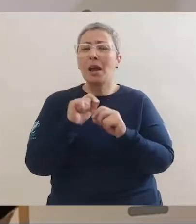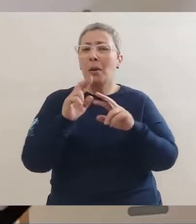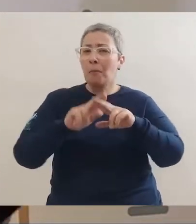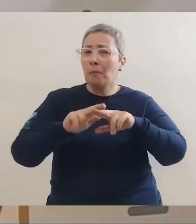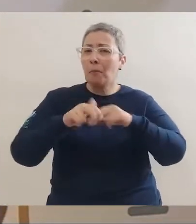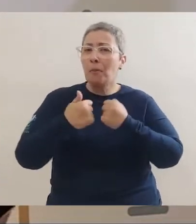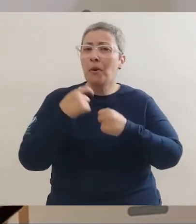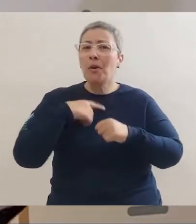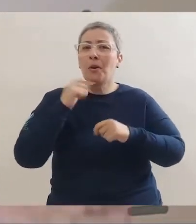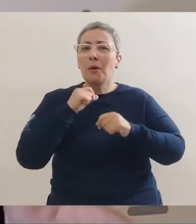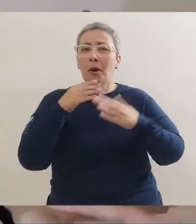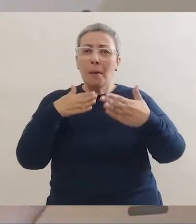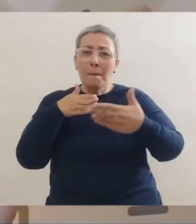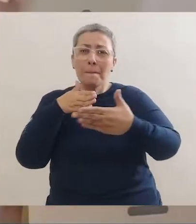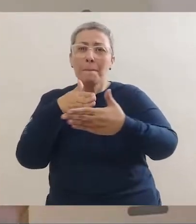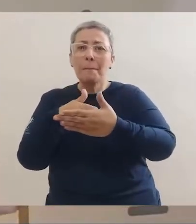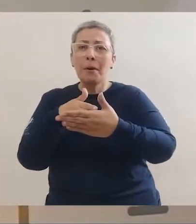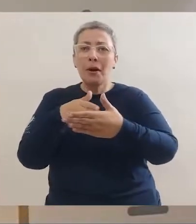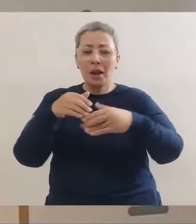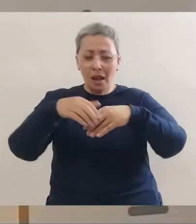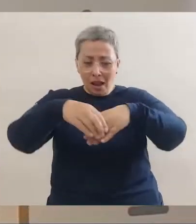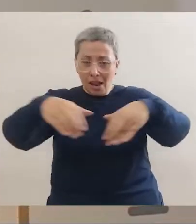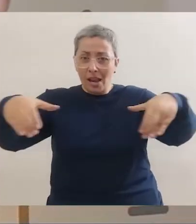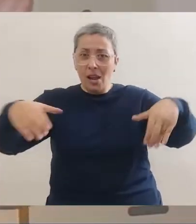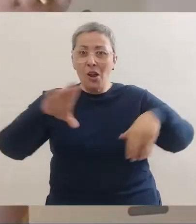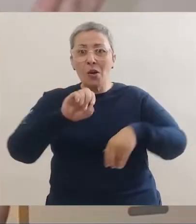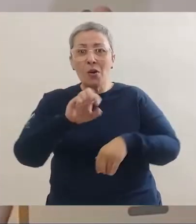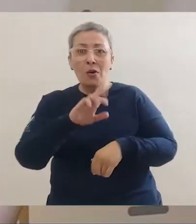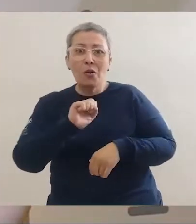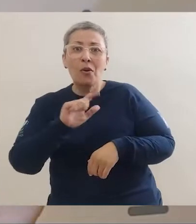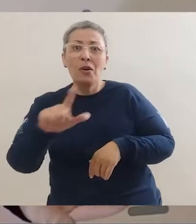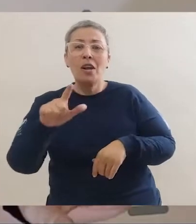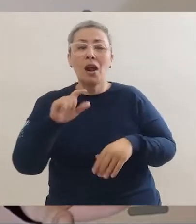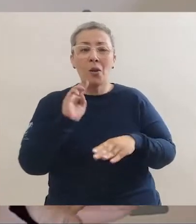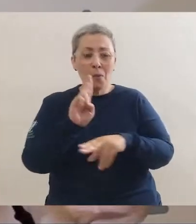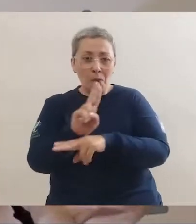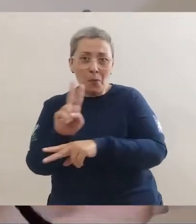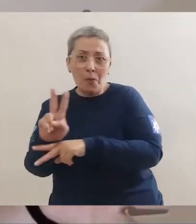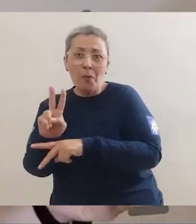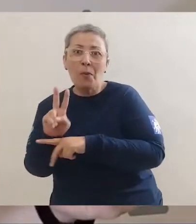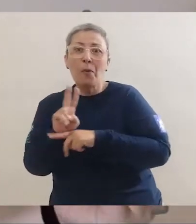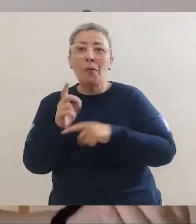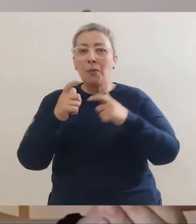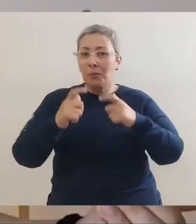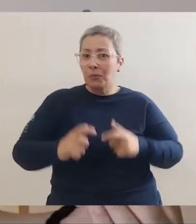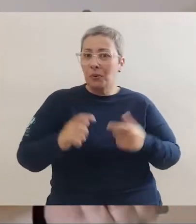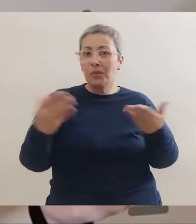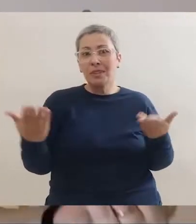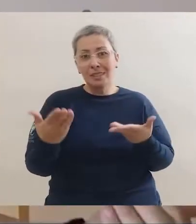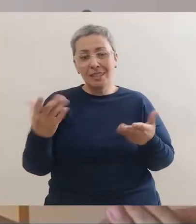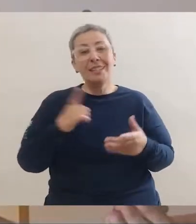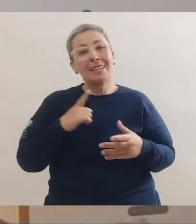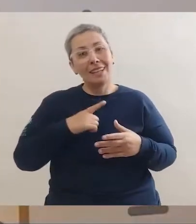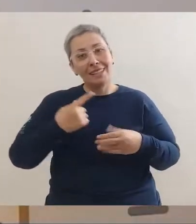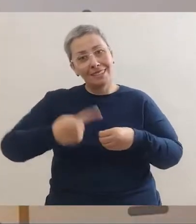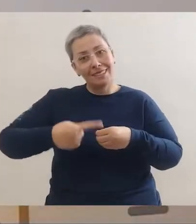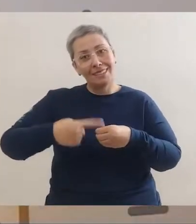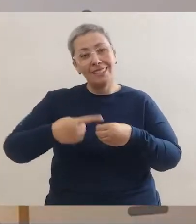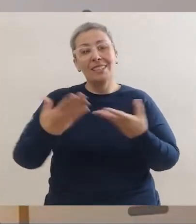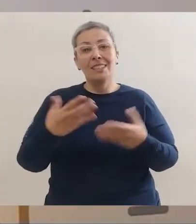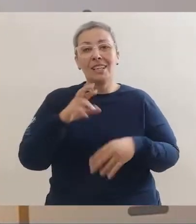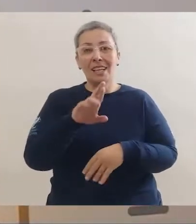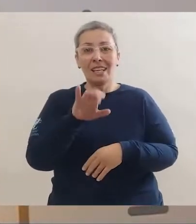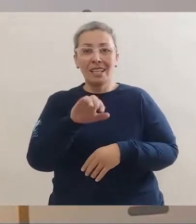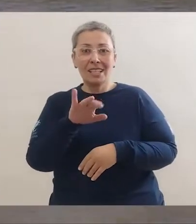este nome graças a uma barreira de Recifes de corais enorme que protegia o local onde hoje se